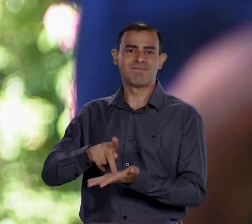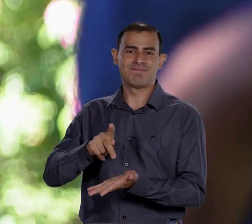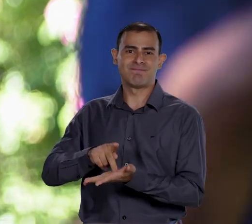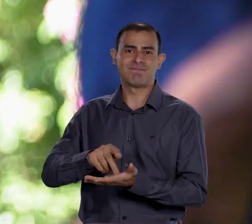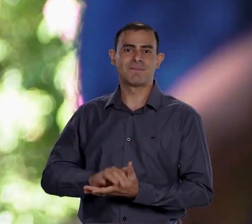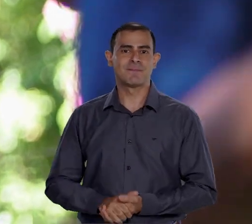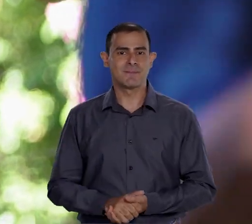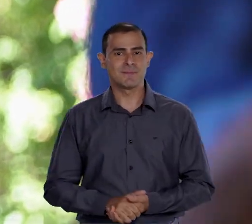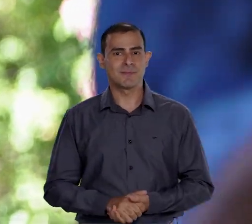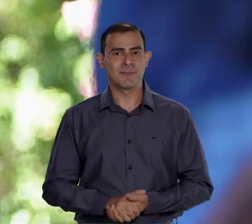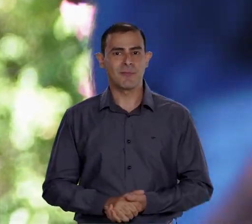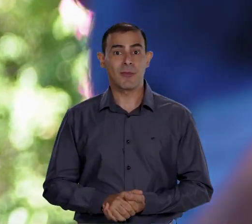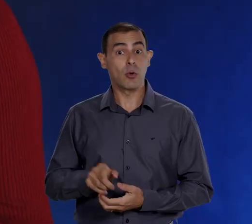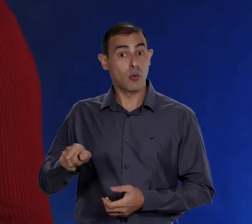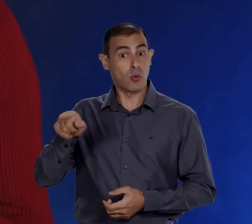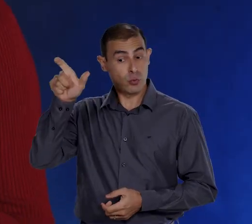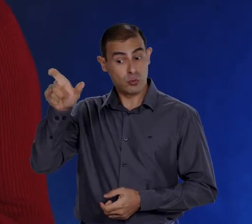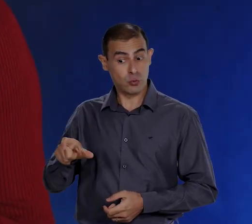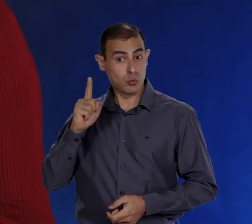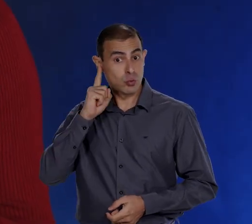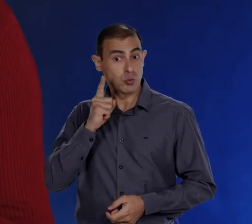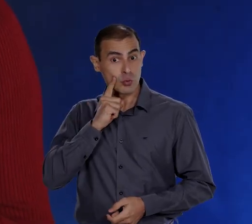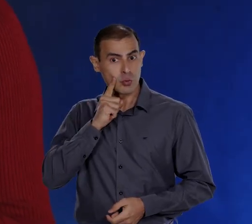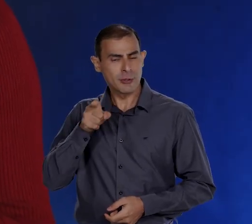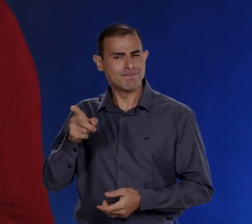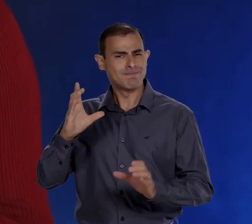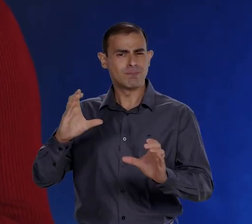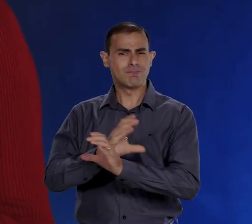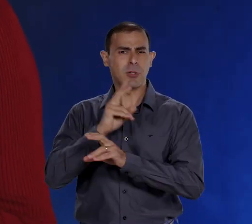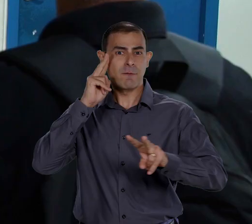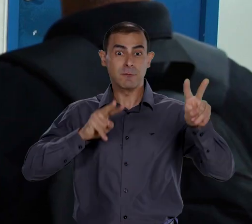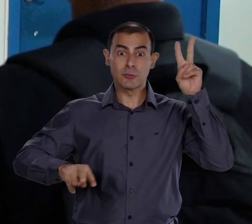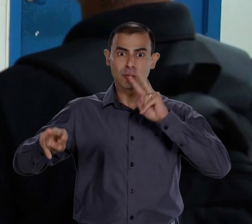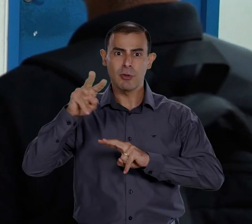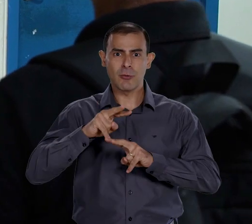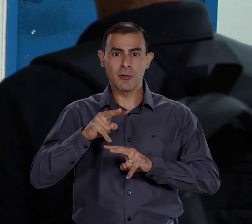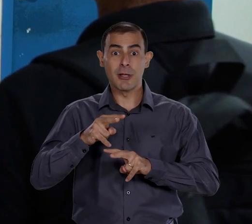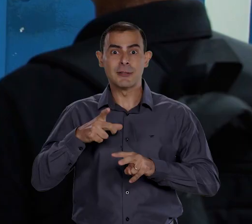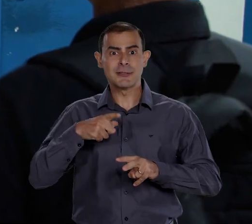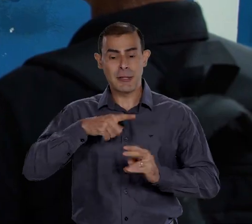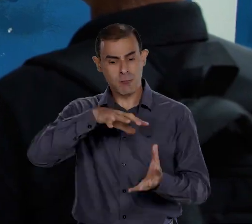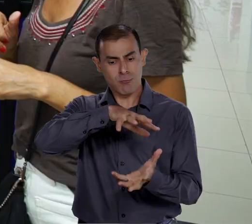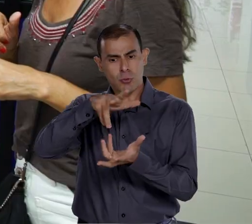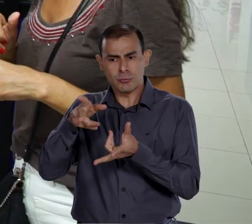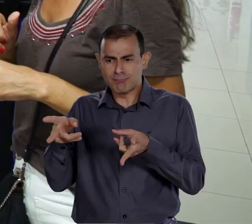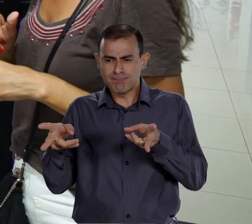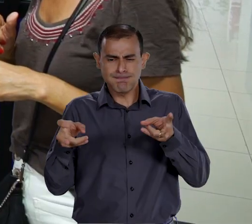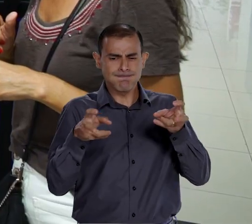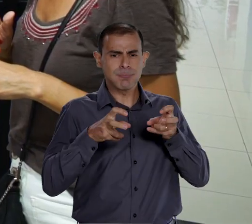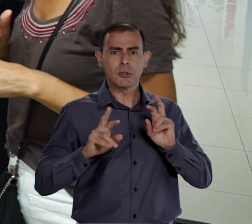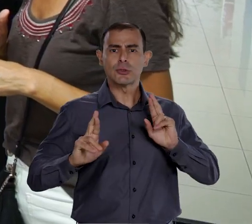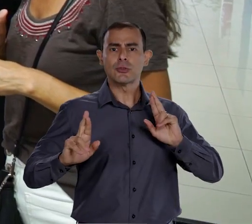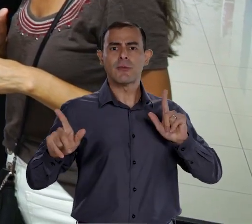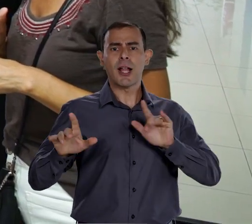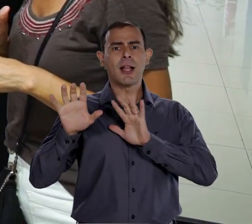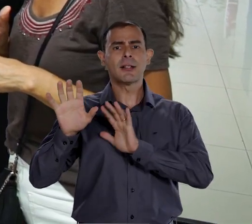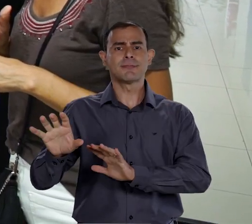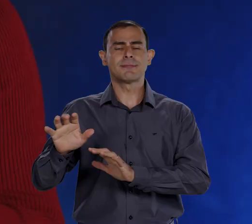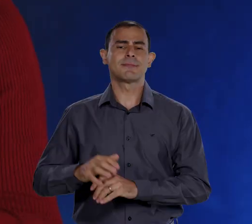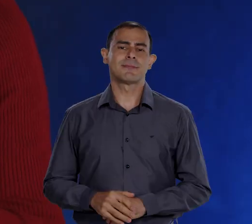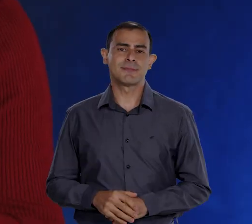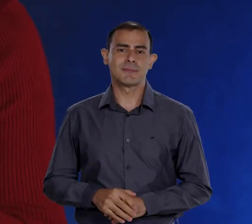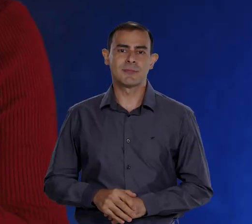diferente. O surdo sendo completamente visual, percebe o mundo de forma diferente dos ouvintes.